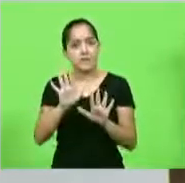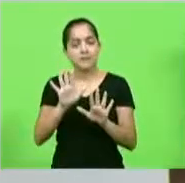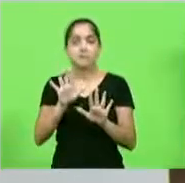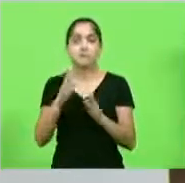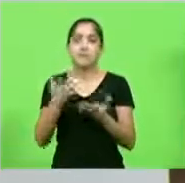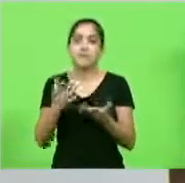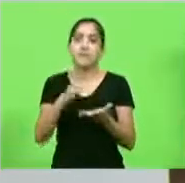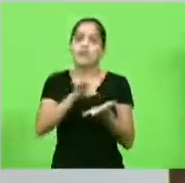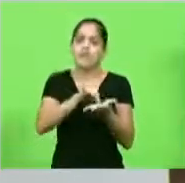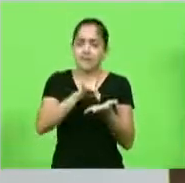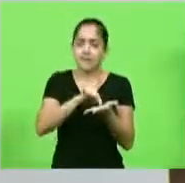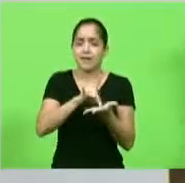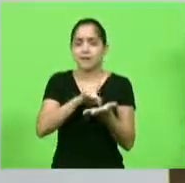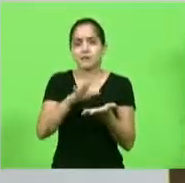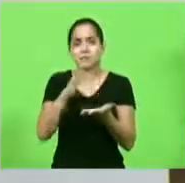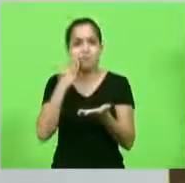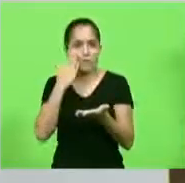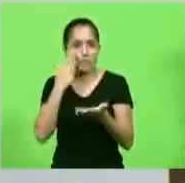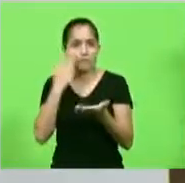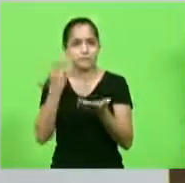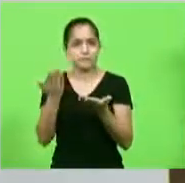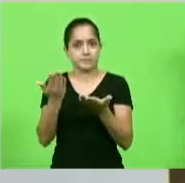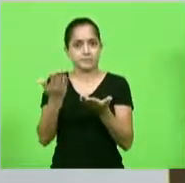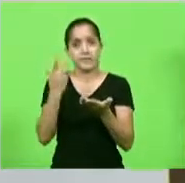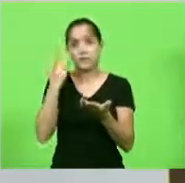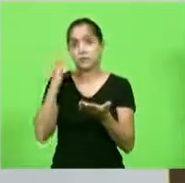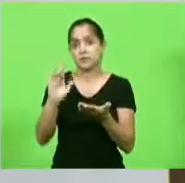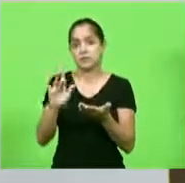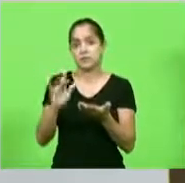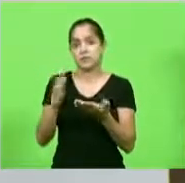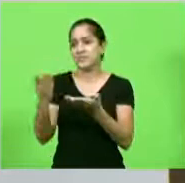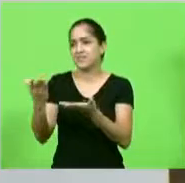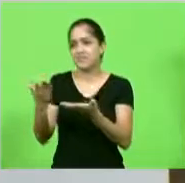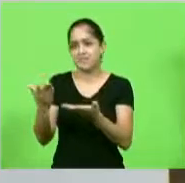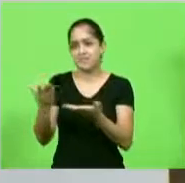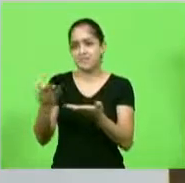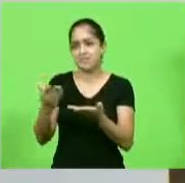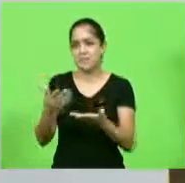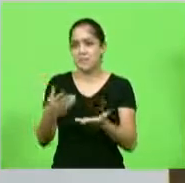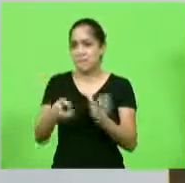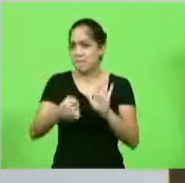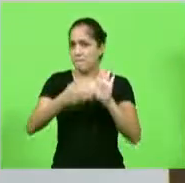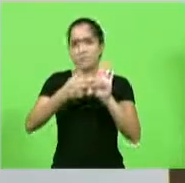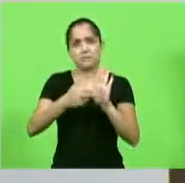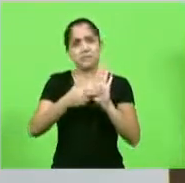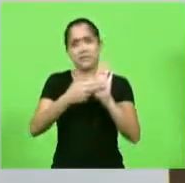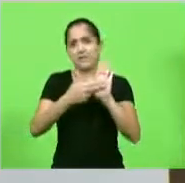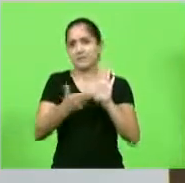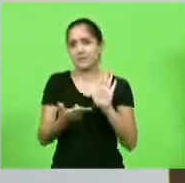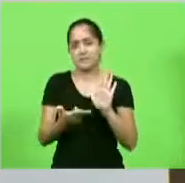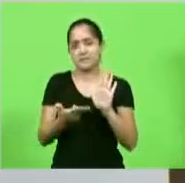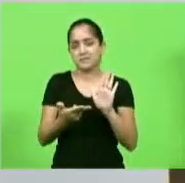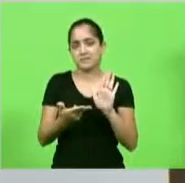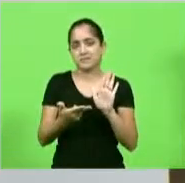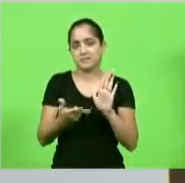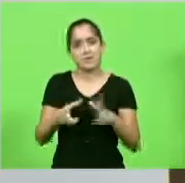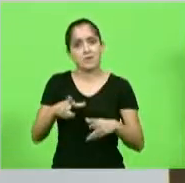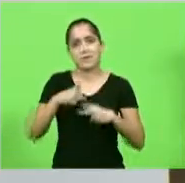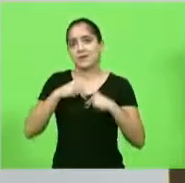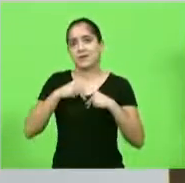é verdade que ele não sabia. Então, governador, tu não merece estar aí, governador, não merece.